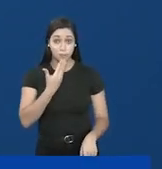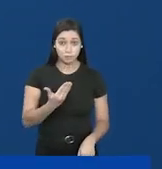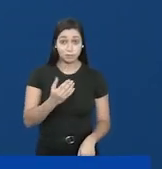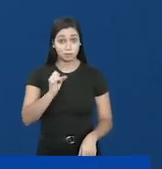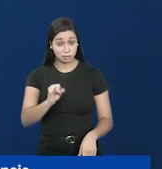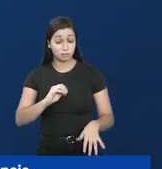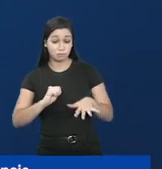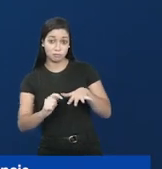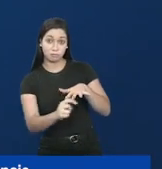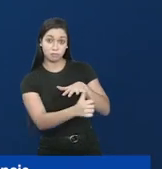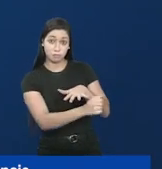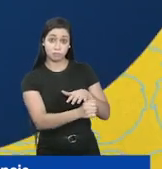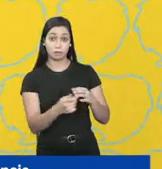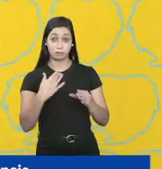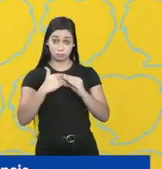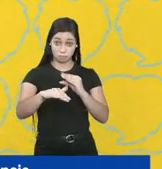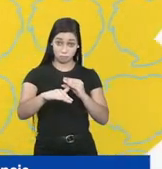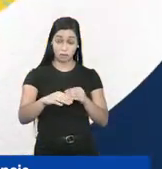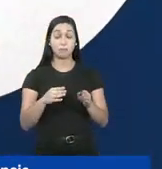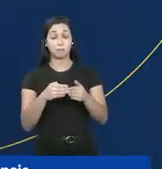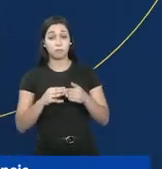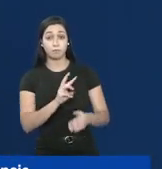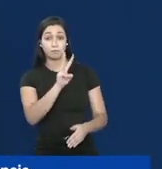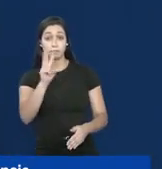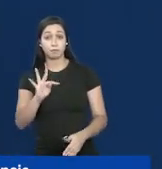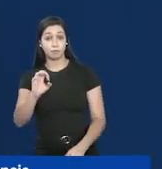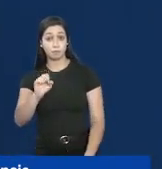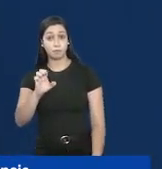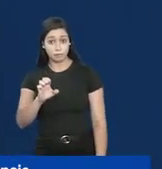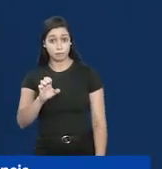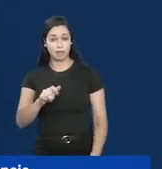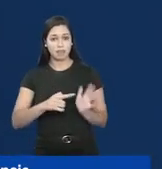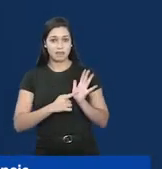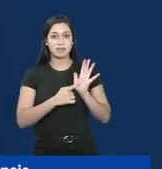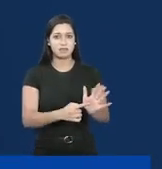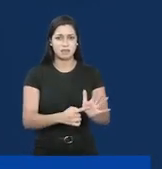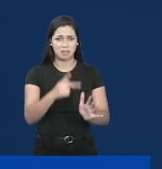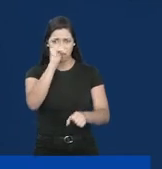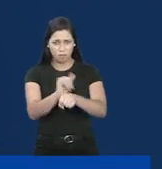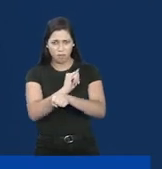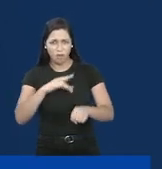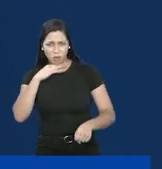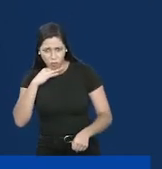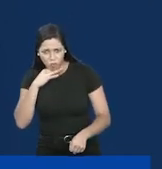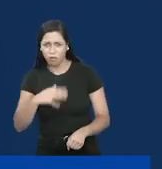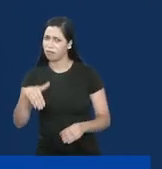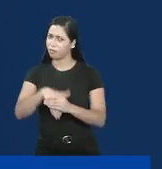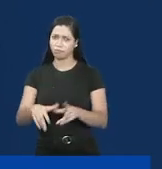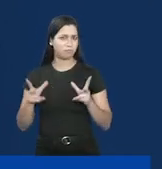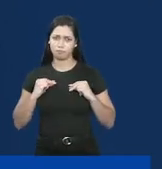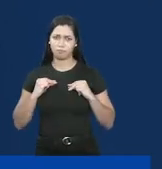deixar aqui um pedido. Se receber uma fake news, entre no site do TSE e denuncie. Quem joga sujo